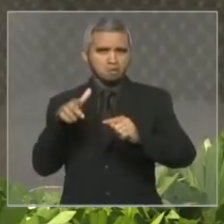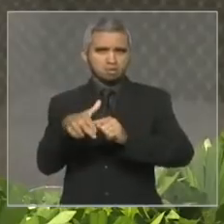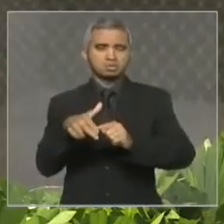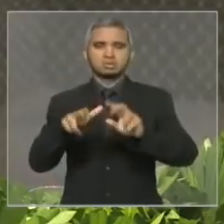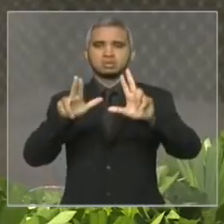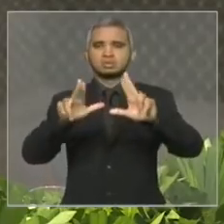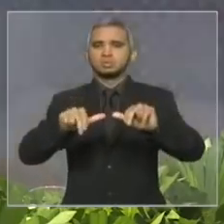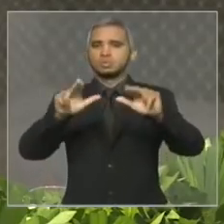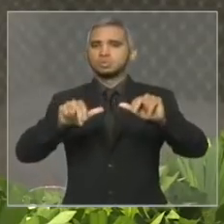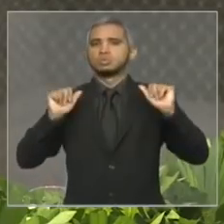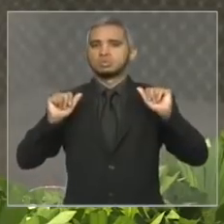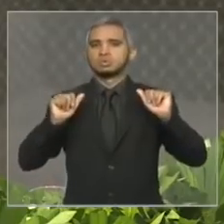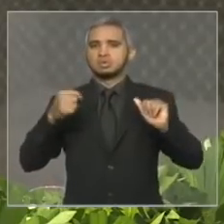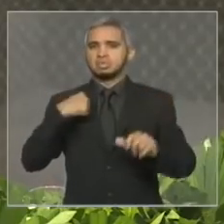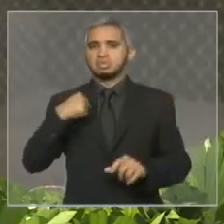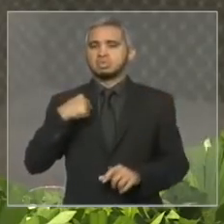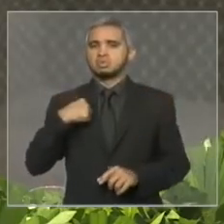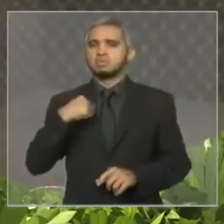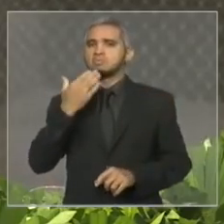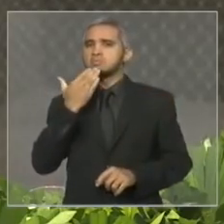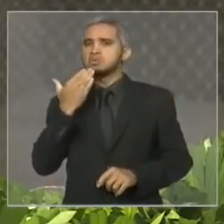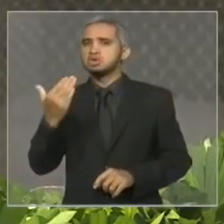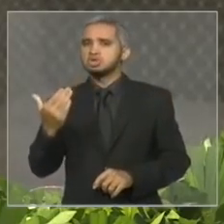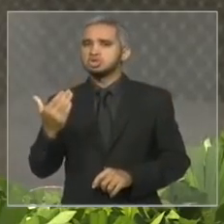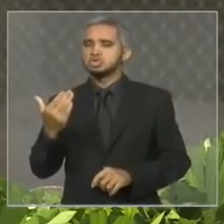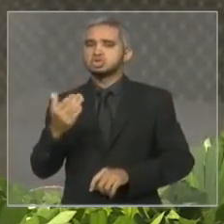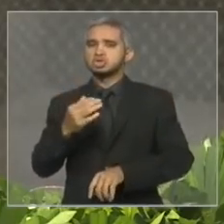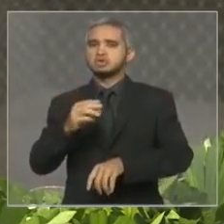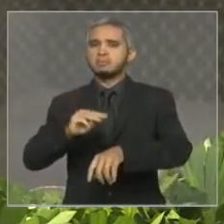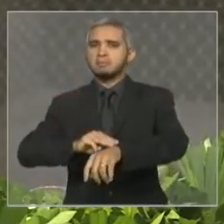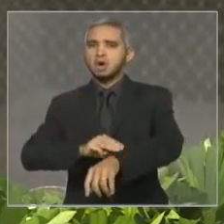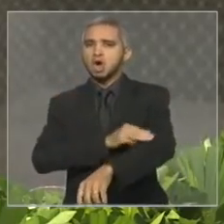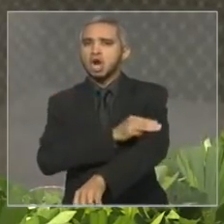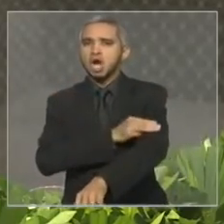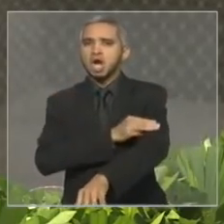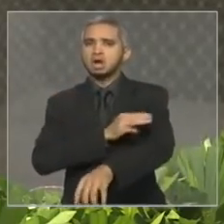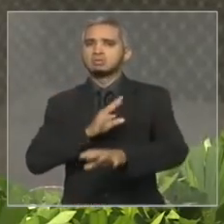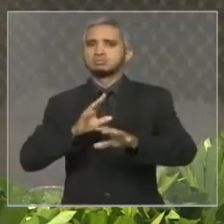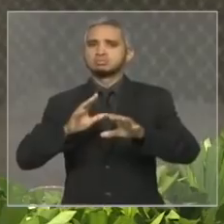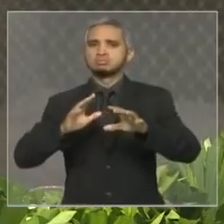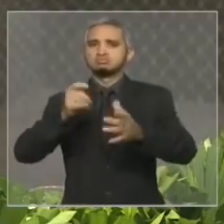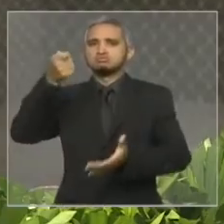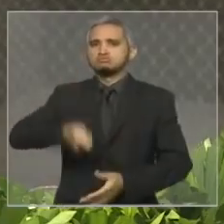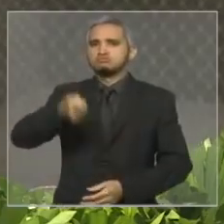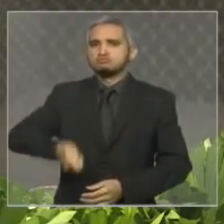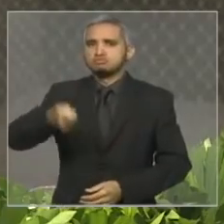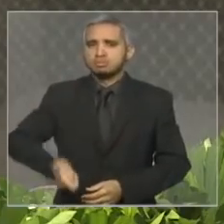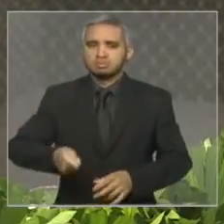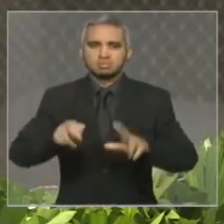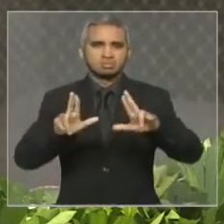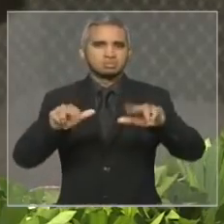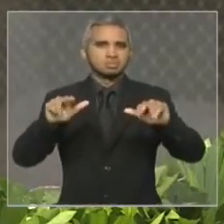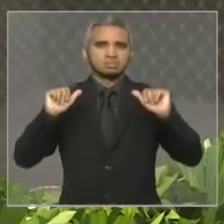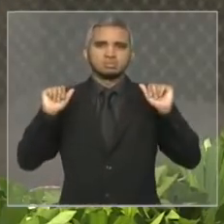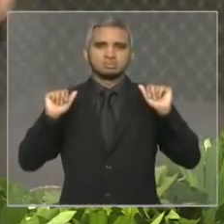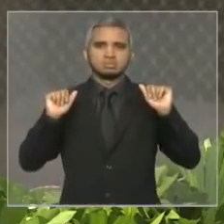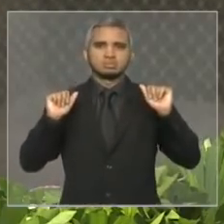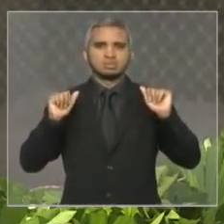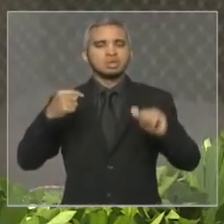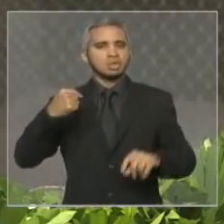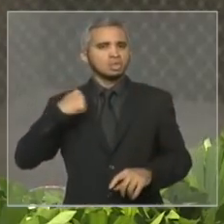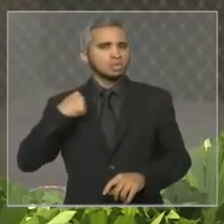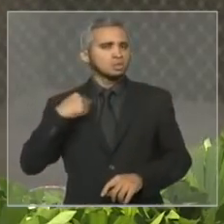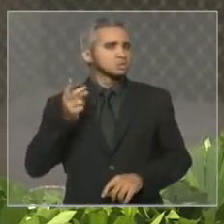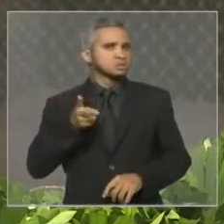nunca pedi nada imoral nada autoritário ou ditatorial a pauta foi feita no âmbito deste